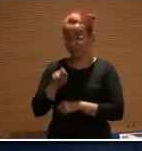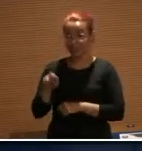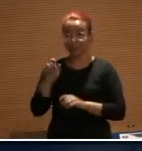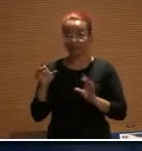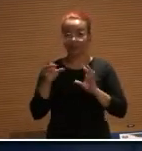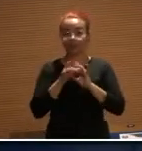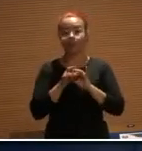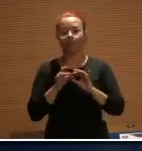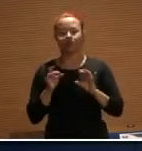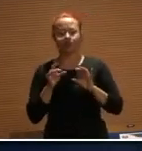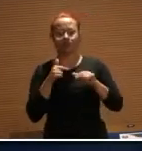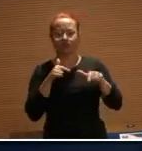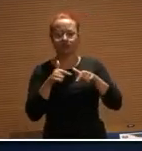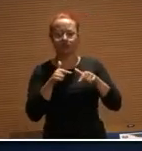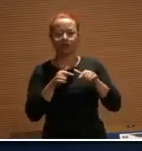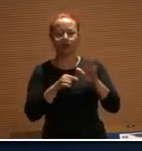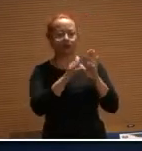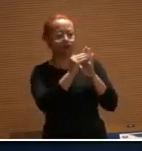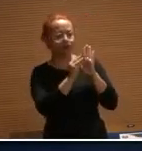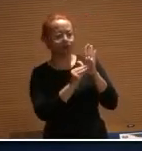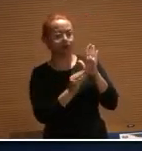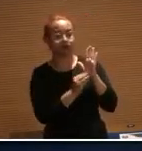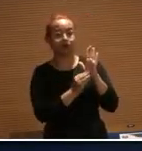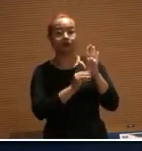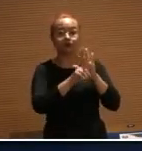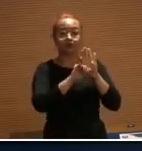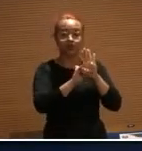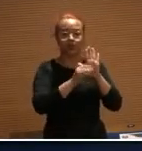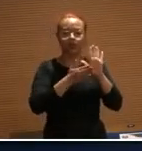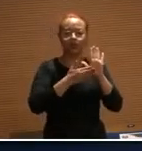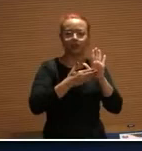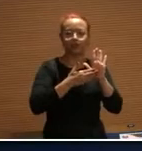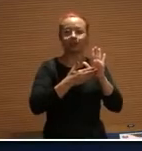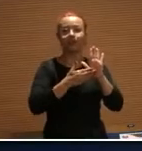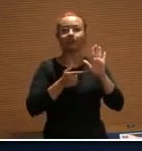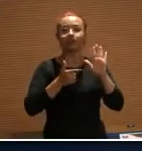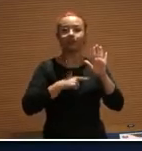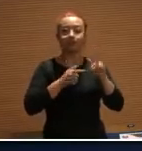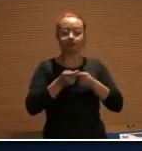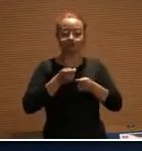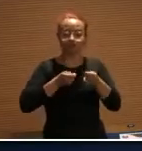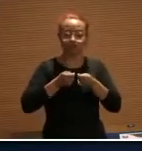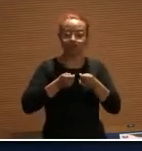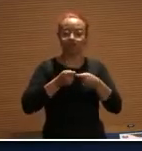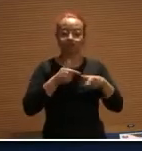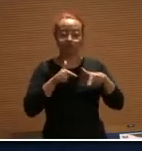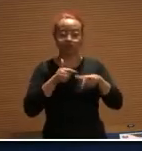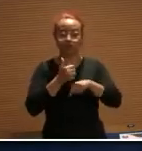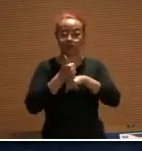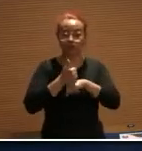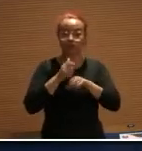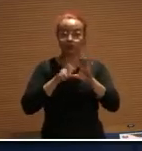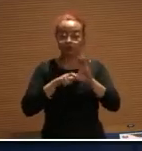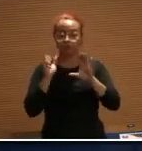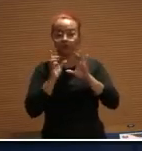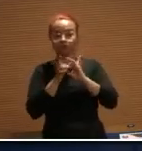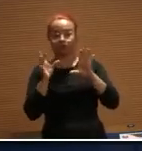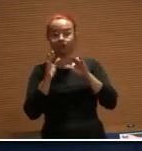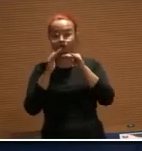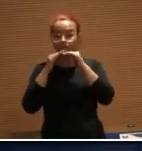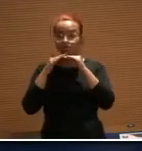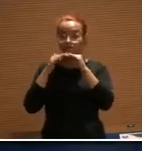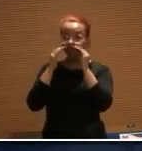nos modos desse projeto de lei 318-2016, somada à hipótese de manutenção de sua autonomia profissional sem subordinação ou controle,